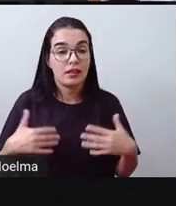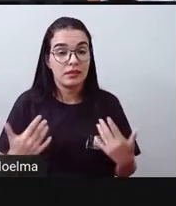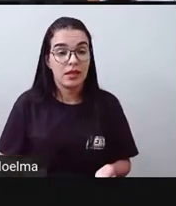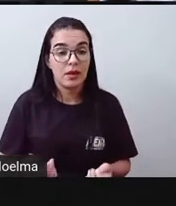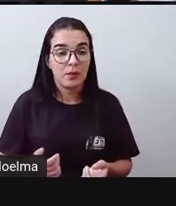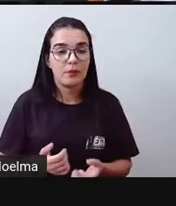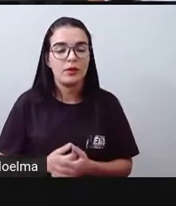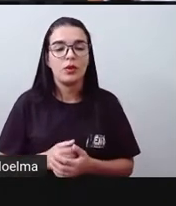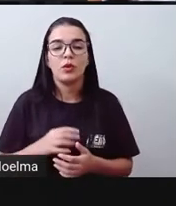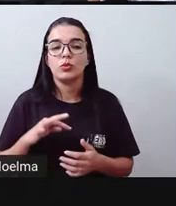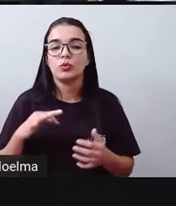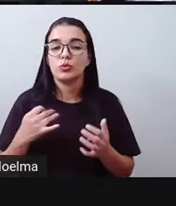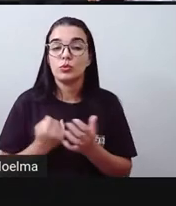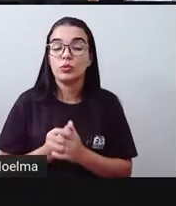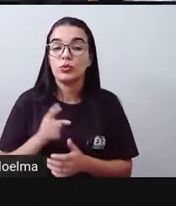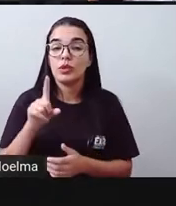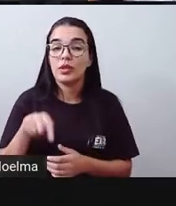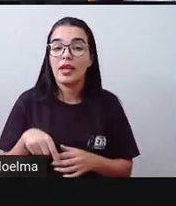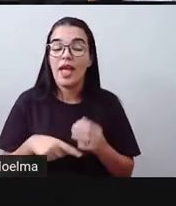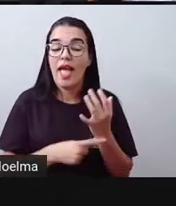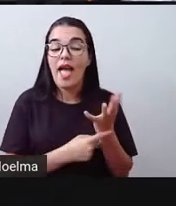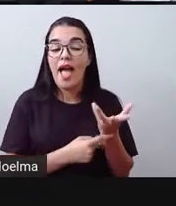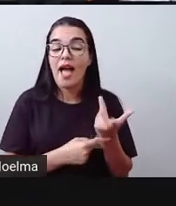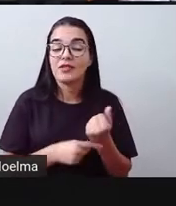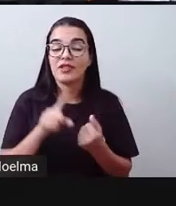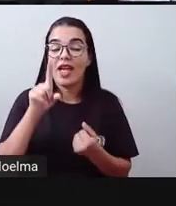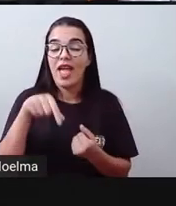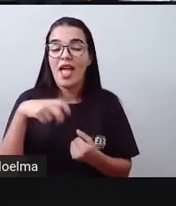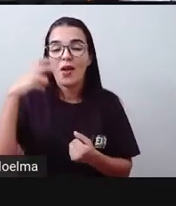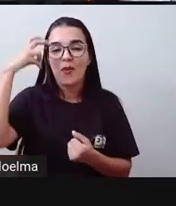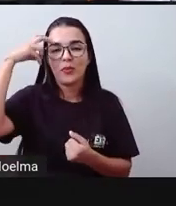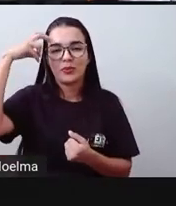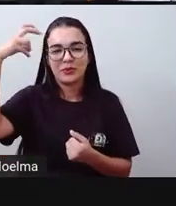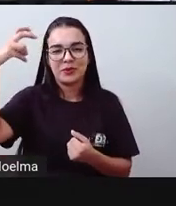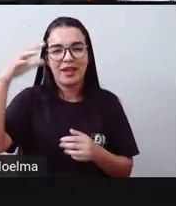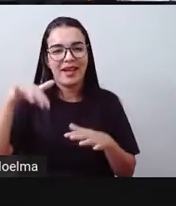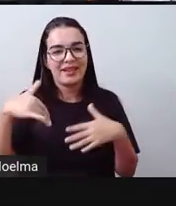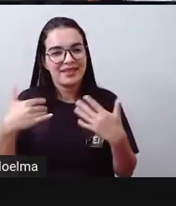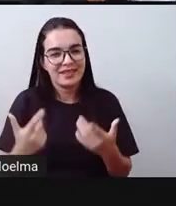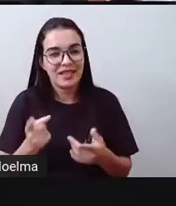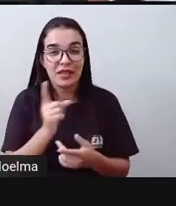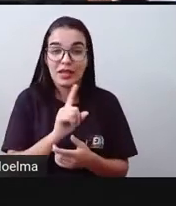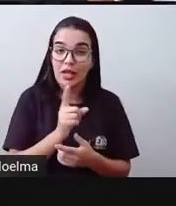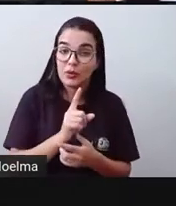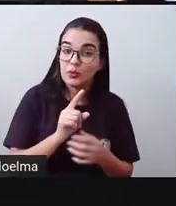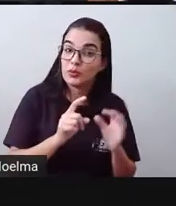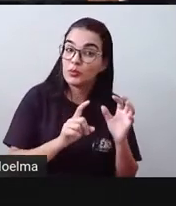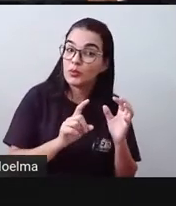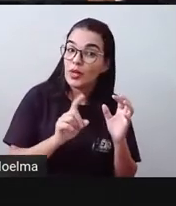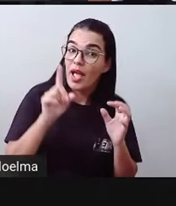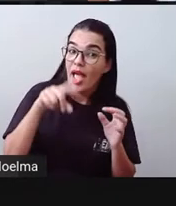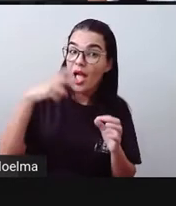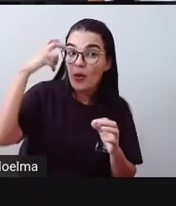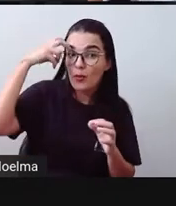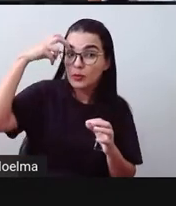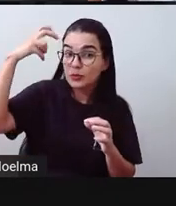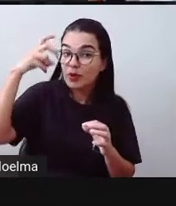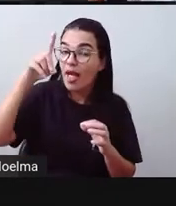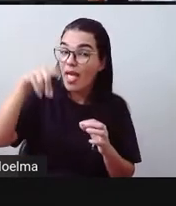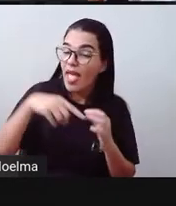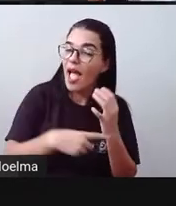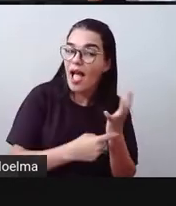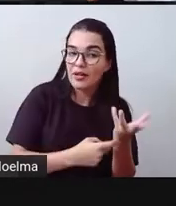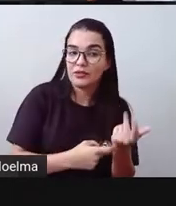Portanto, tudo o que é arte é cultura. Entretanto, nem tudo o que é cultura é